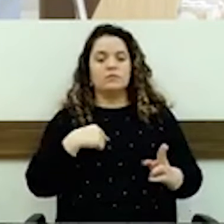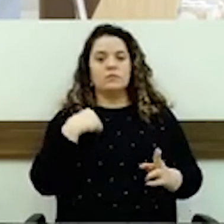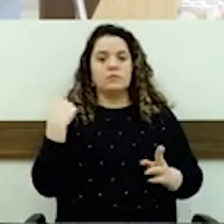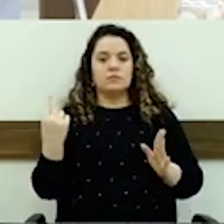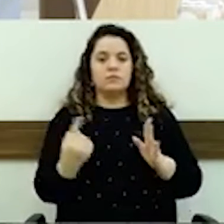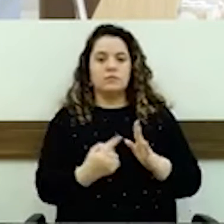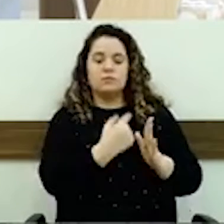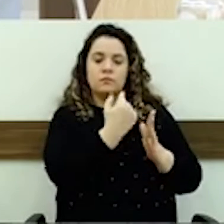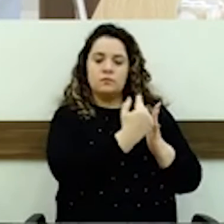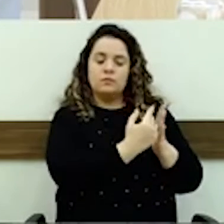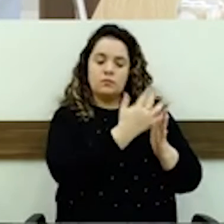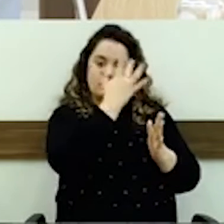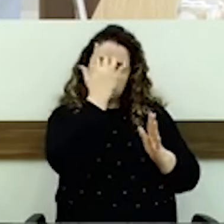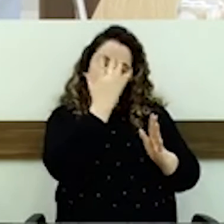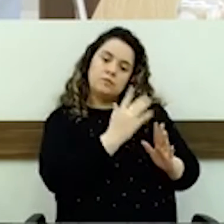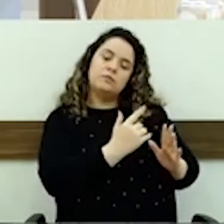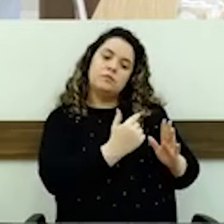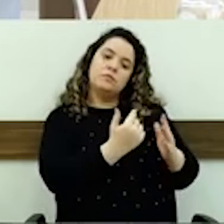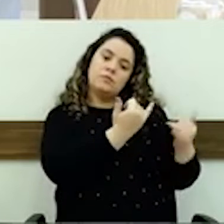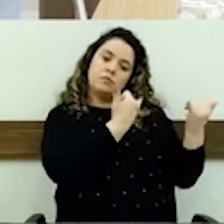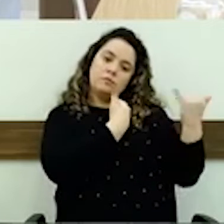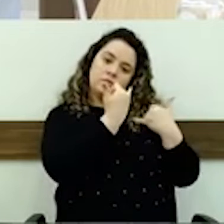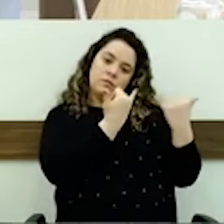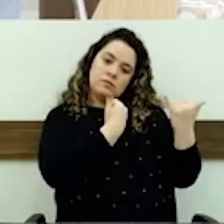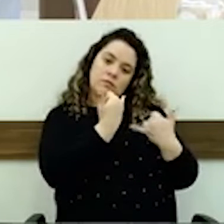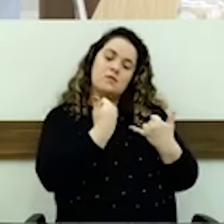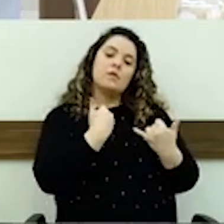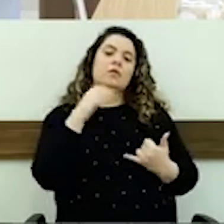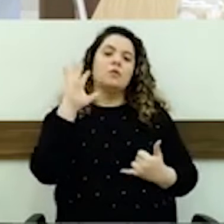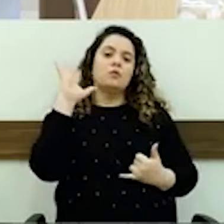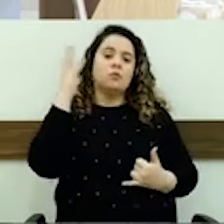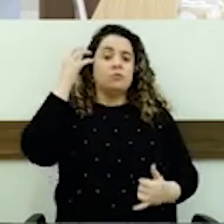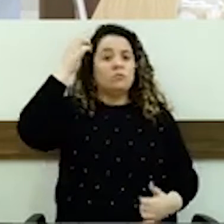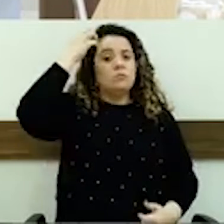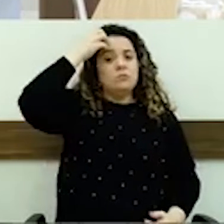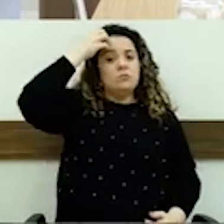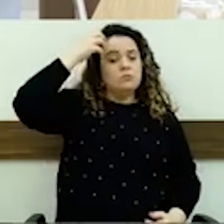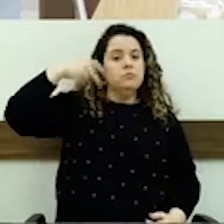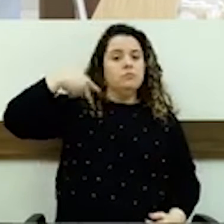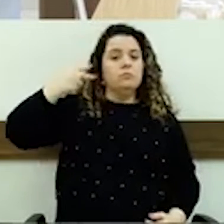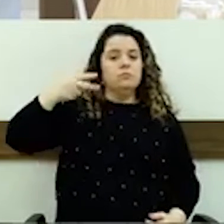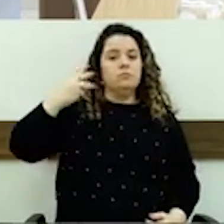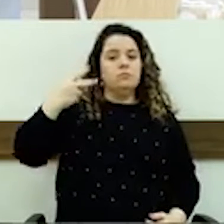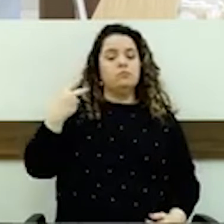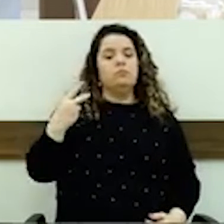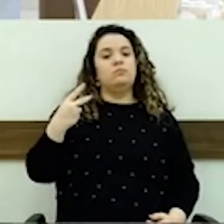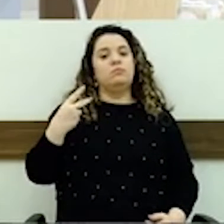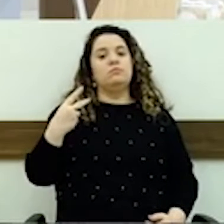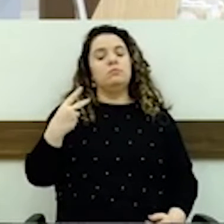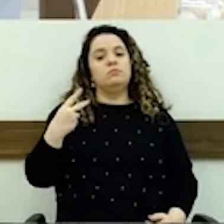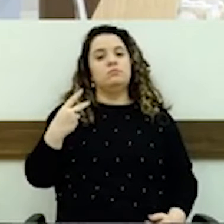população, tudo que acontece em Guaira é culpa do vereador, assim a maioria fala.